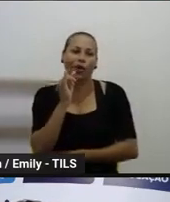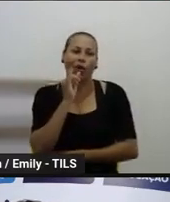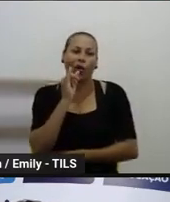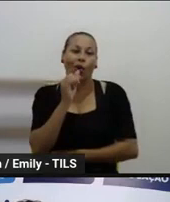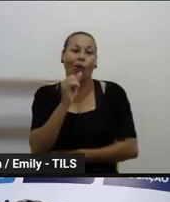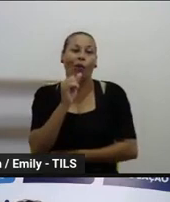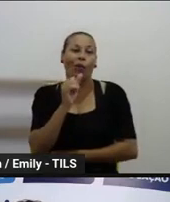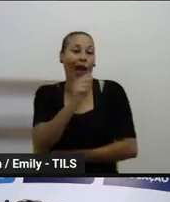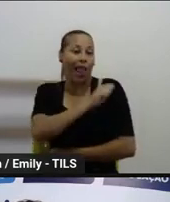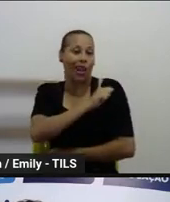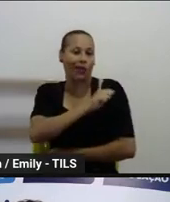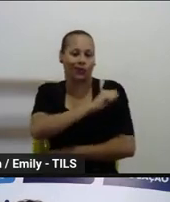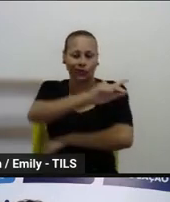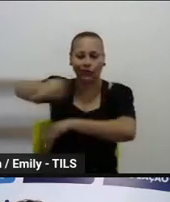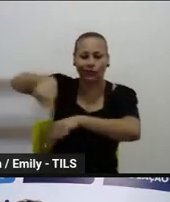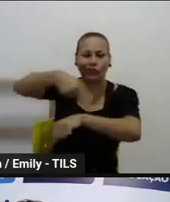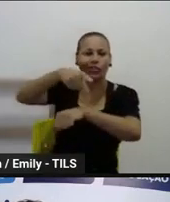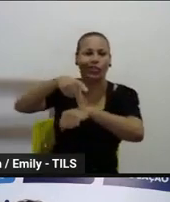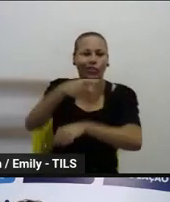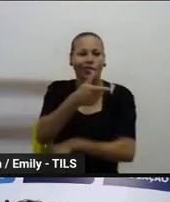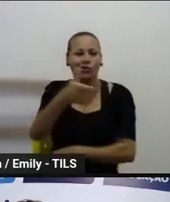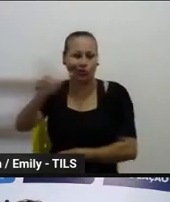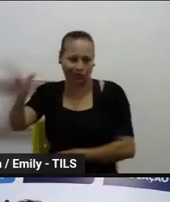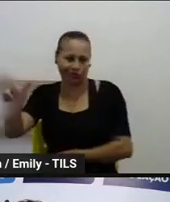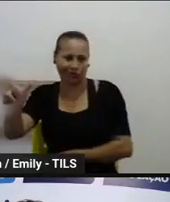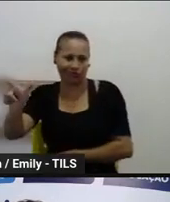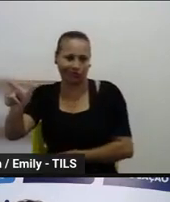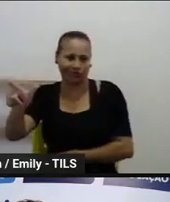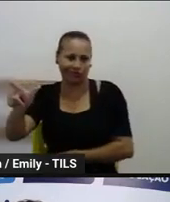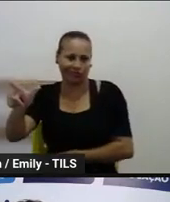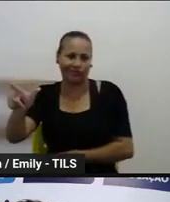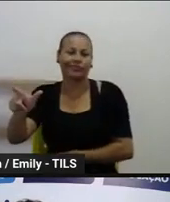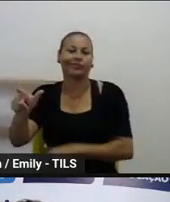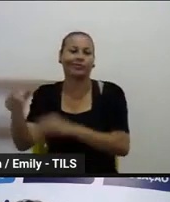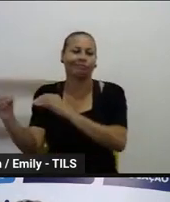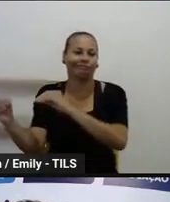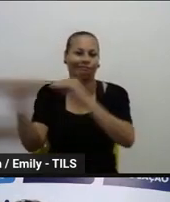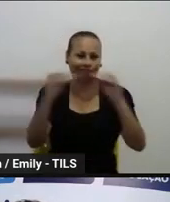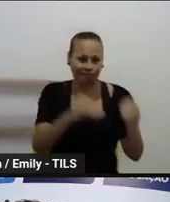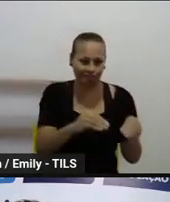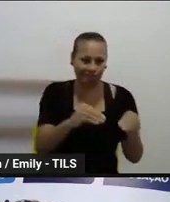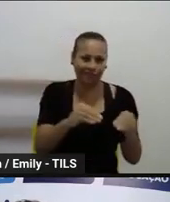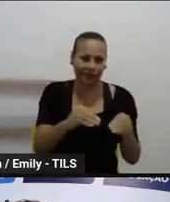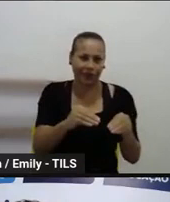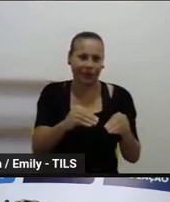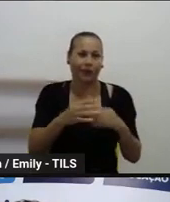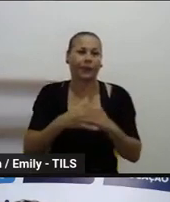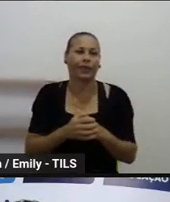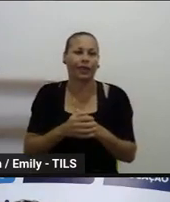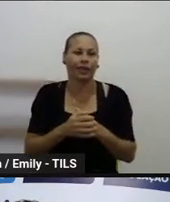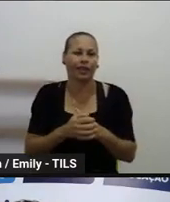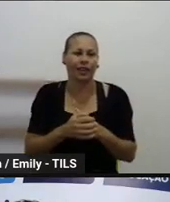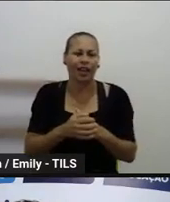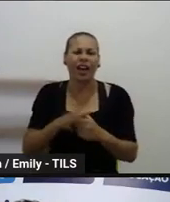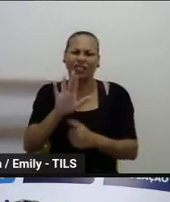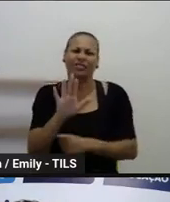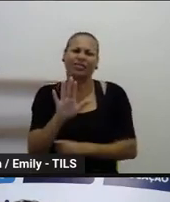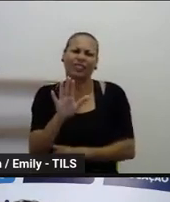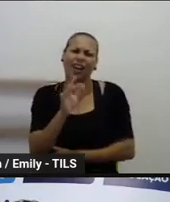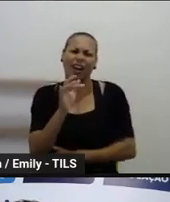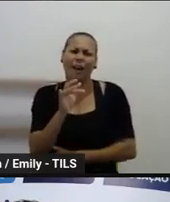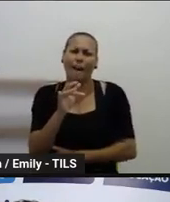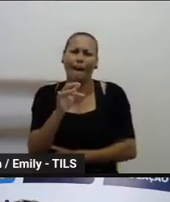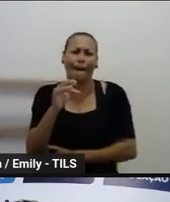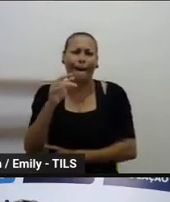usamos, né, nós buscamos não estar utilizando o termo estrangeiro, porque é um termo que indica algo alheio, né, que está